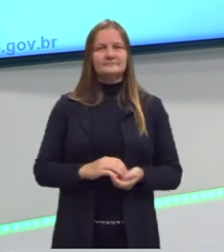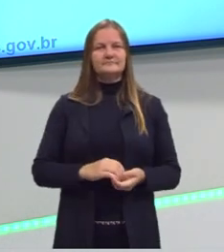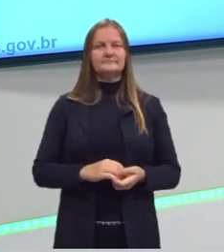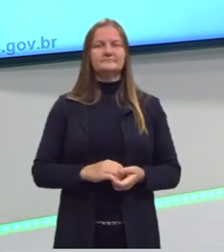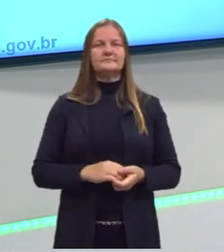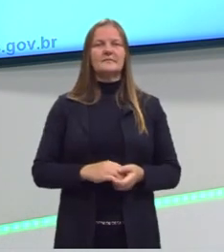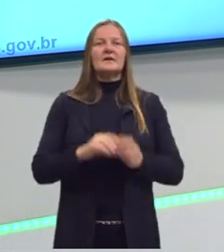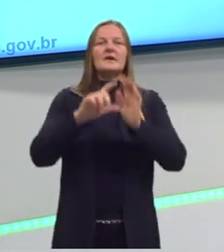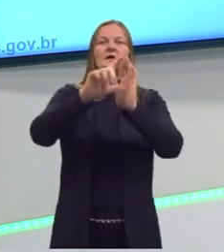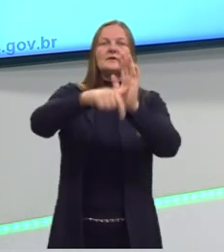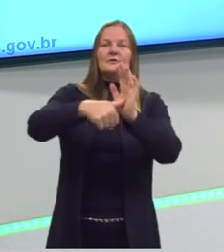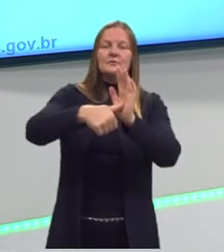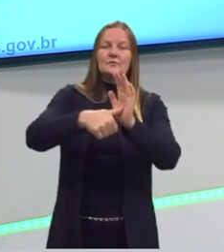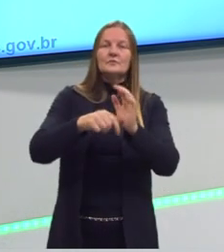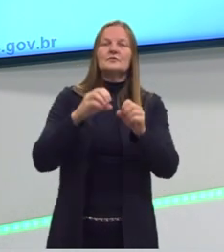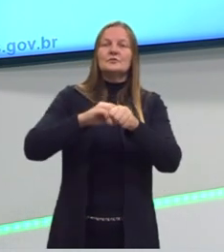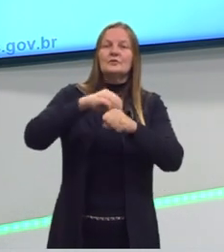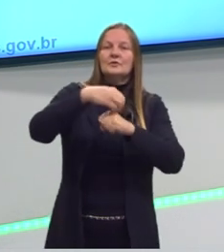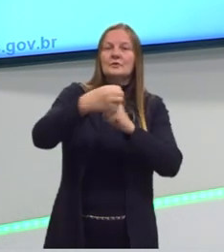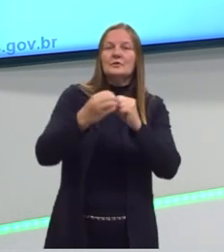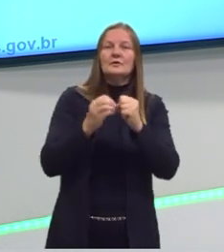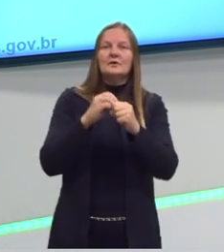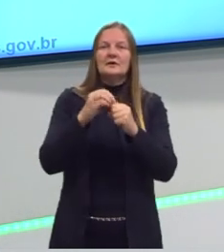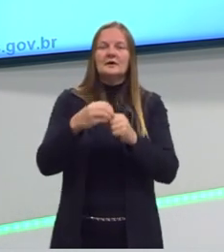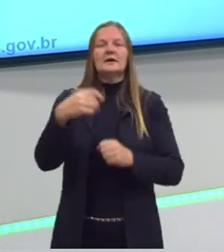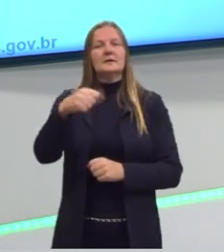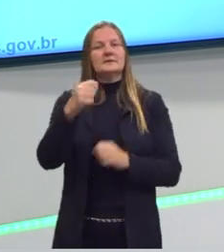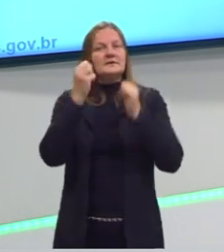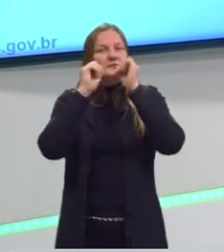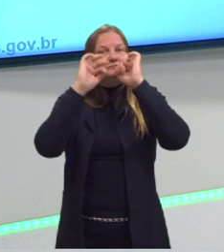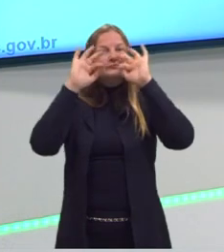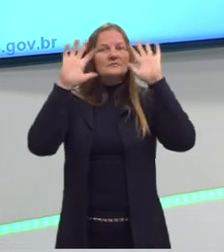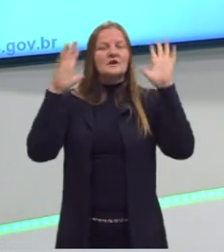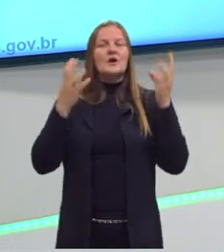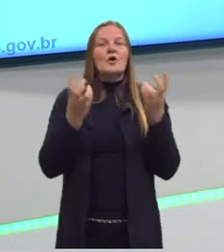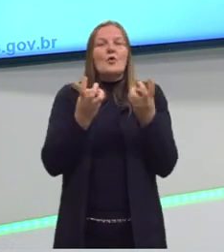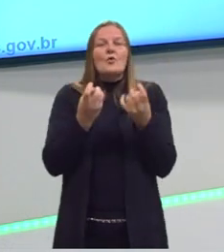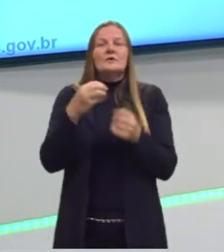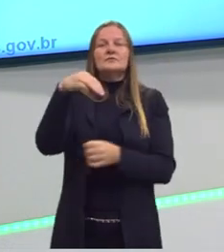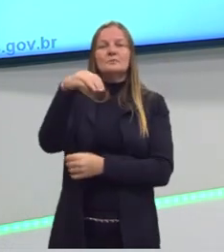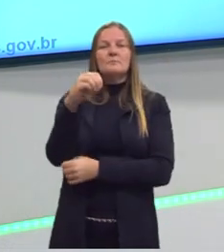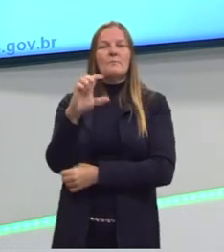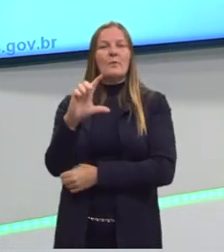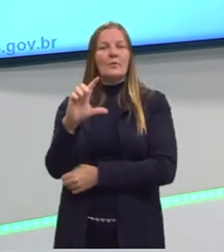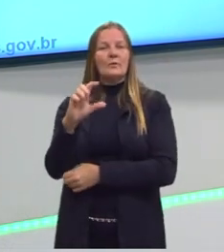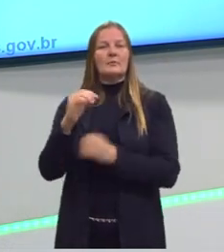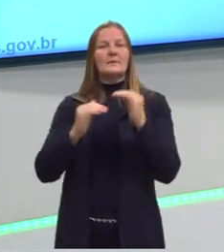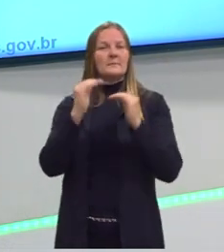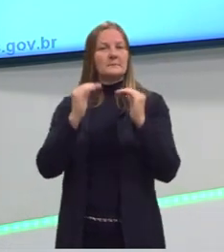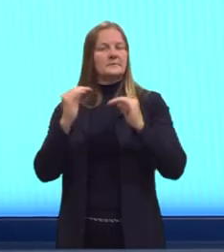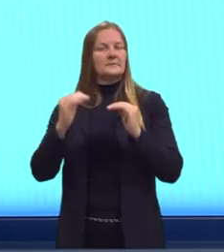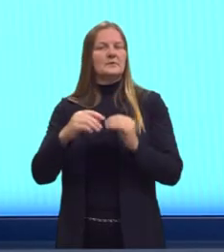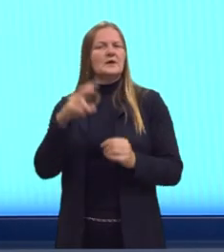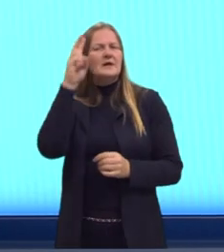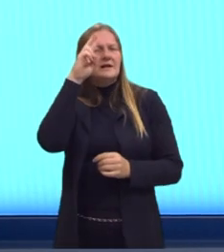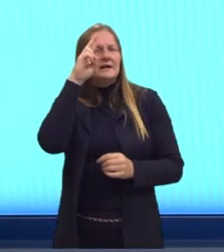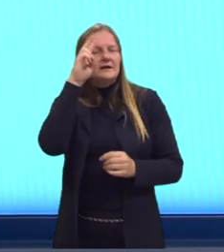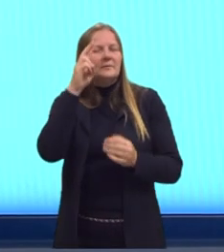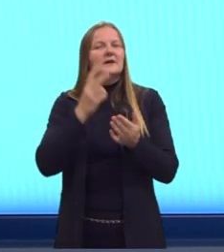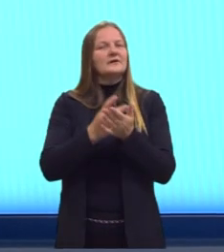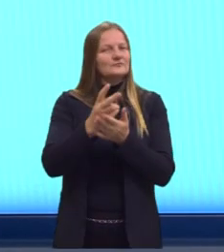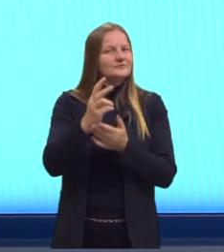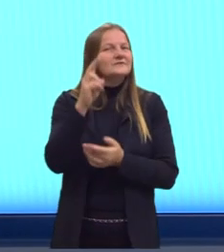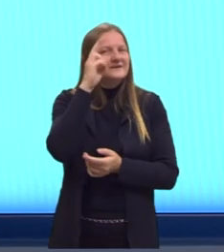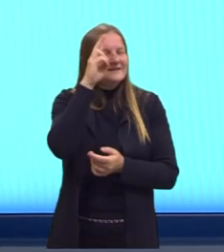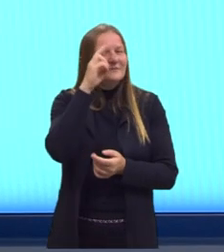Depois, está envolvendo molécula? Então, eu preciso entender quantos mols a proporção molar e lembrar da constante,